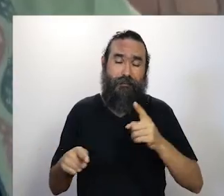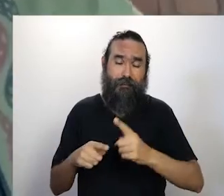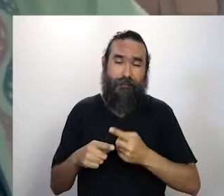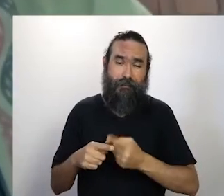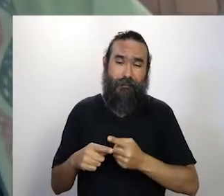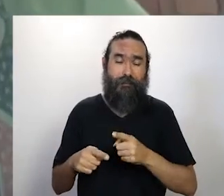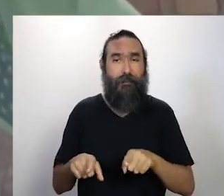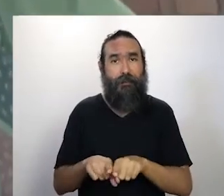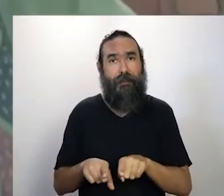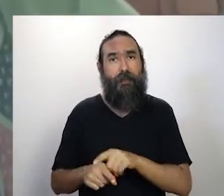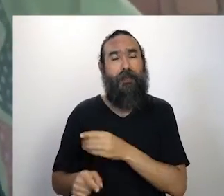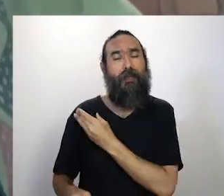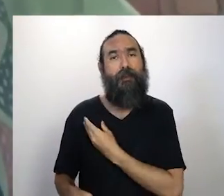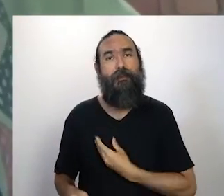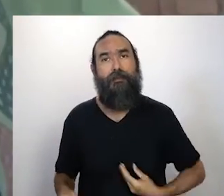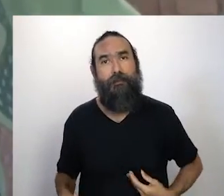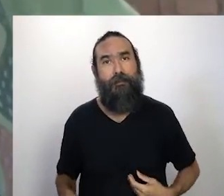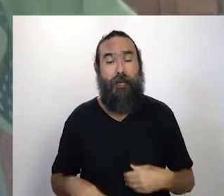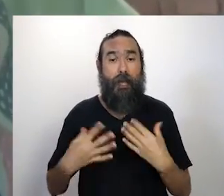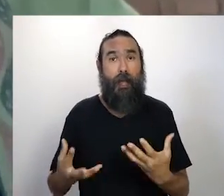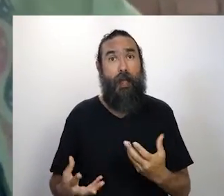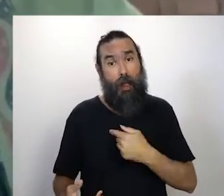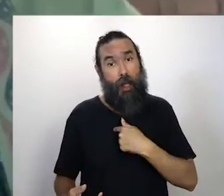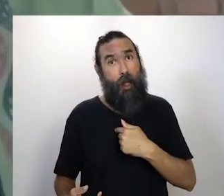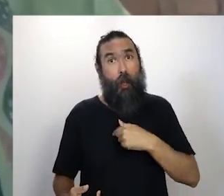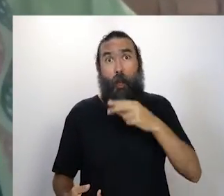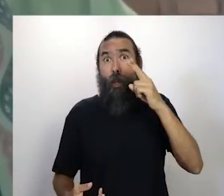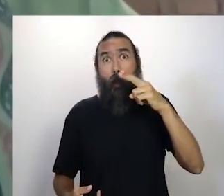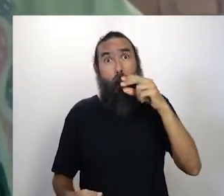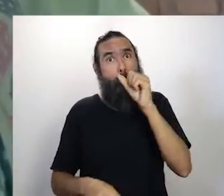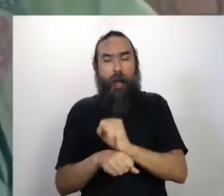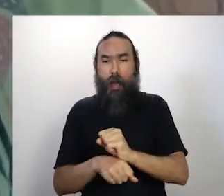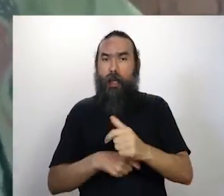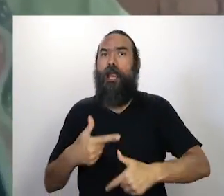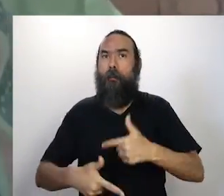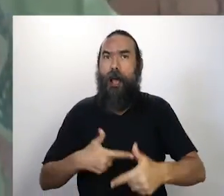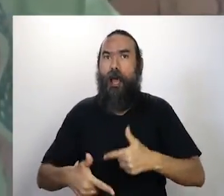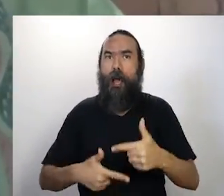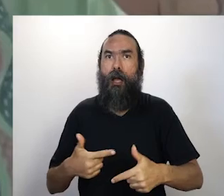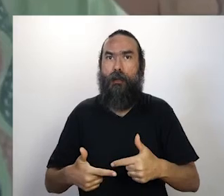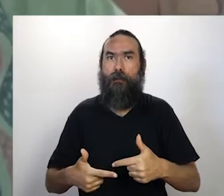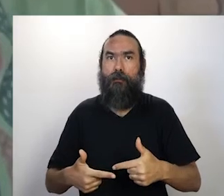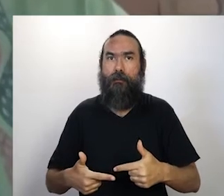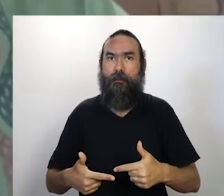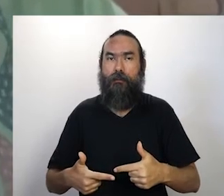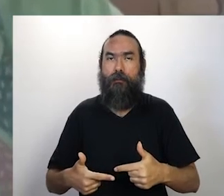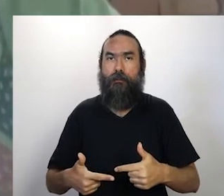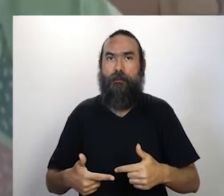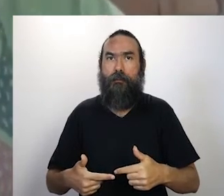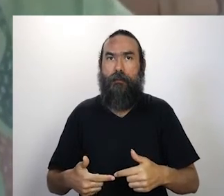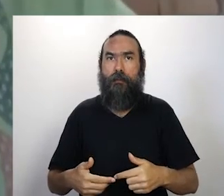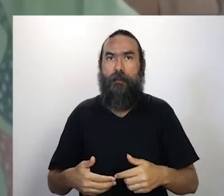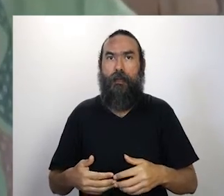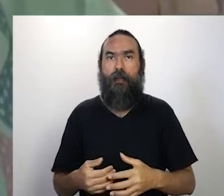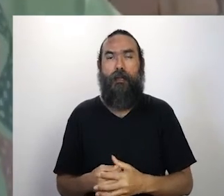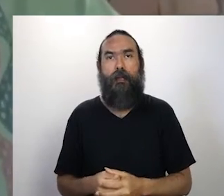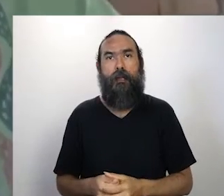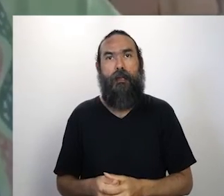por incrível que pareça, eu não parei de produzir nenhum segundo nesse tempo, né? Em função